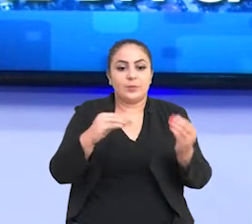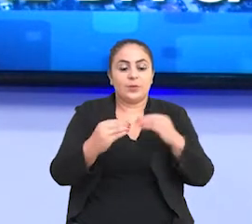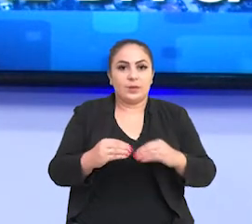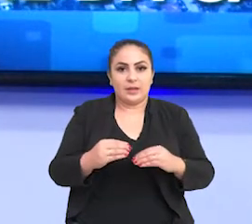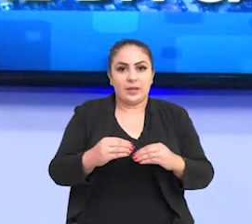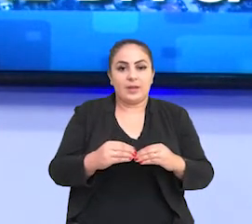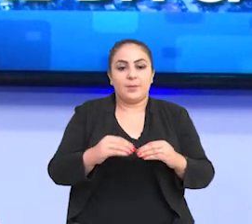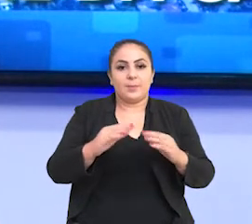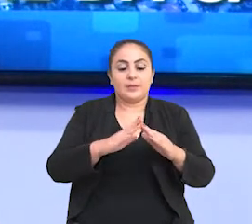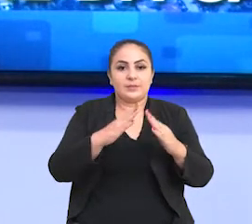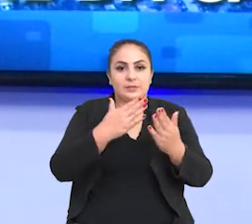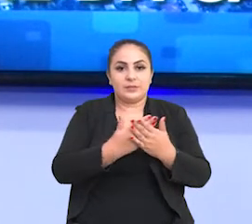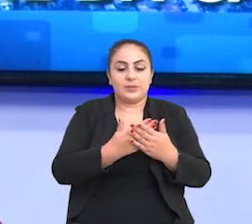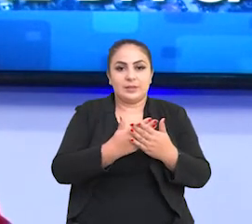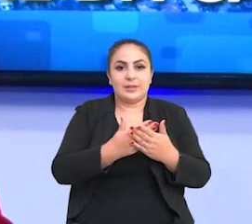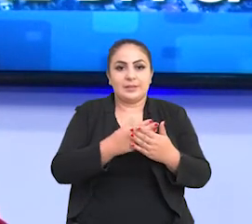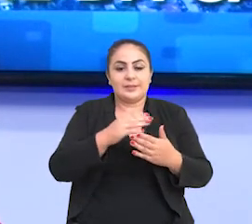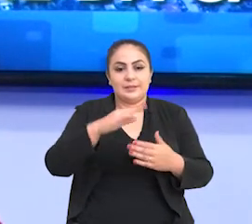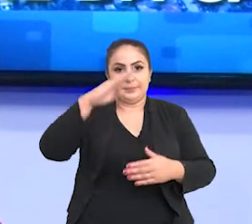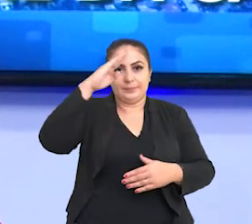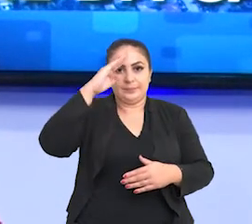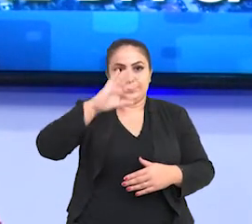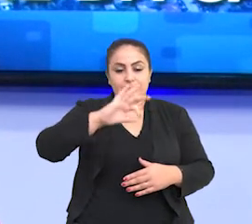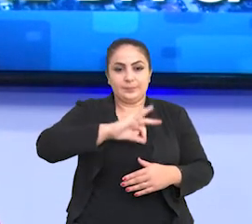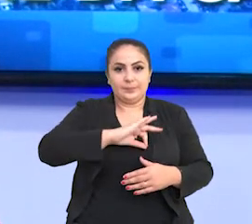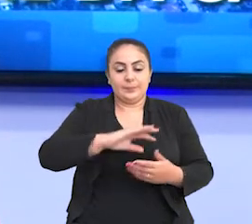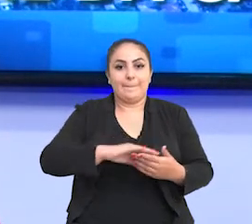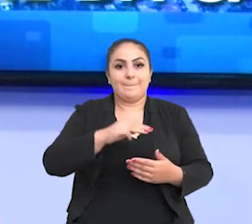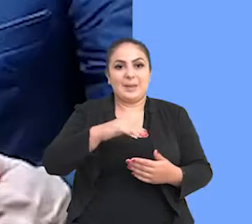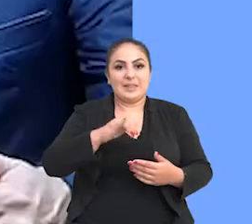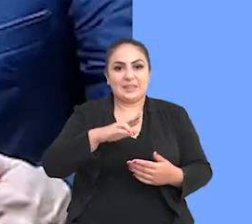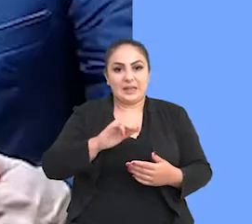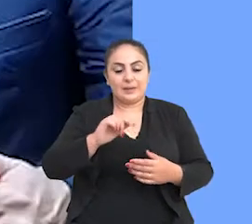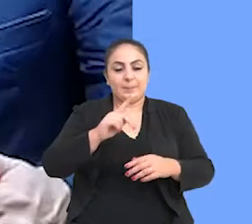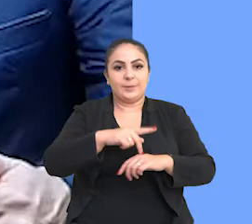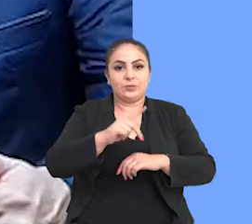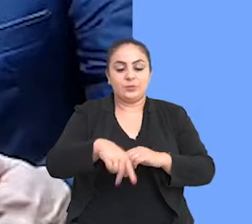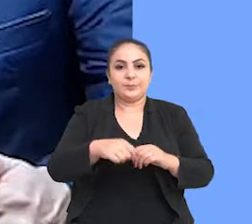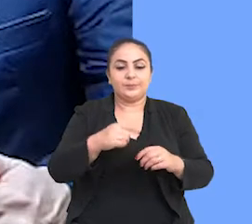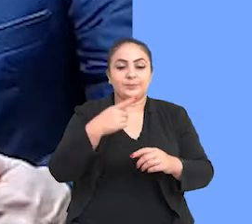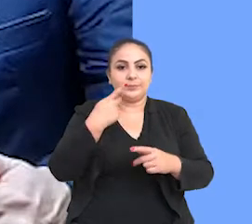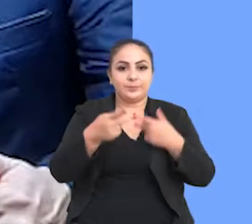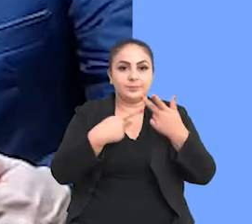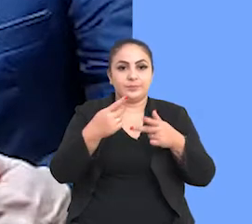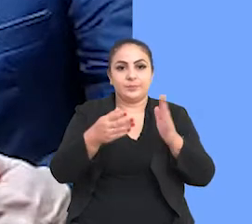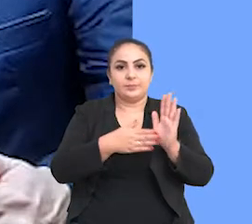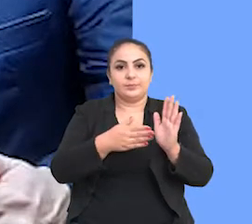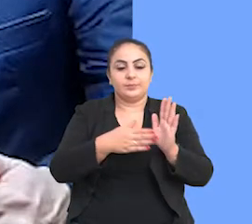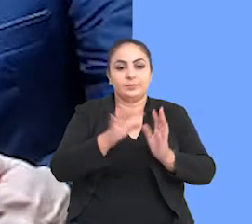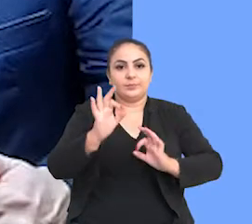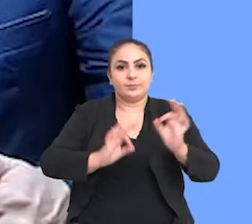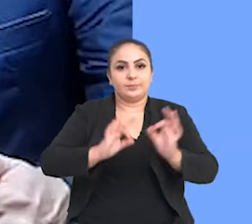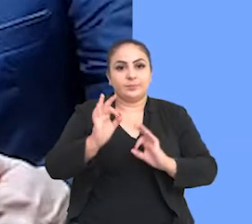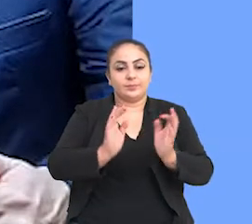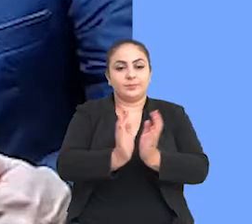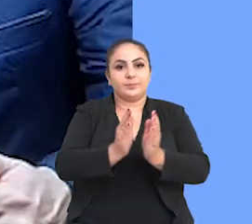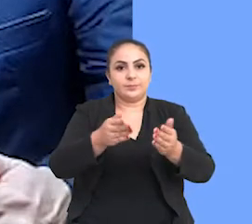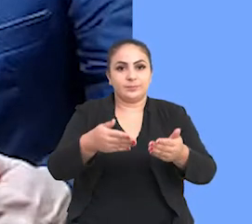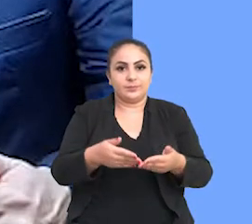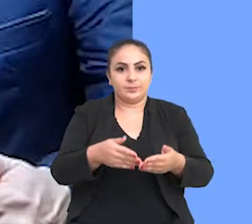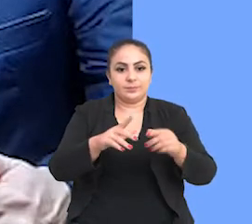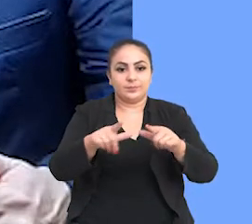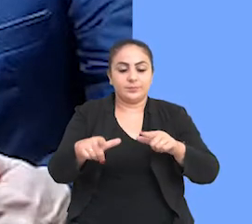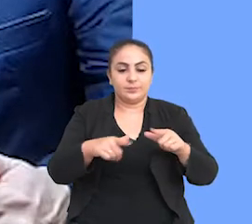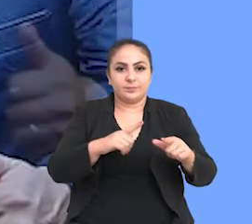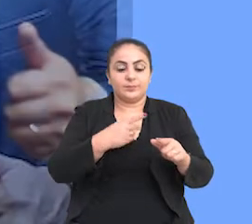pela implantação de uma escola cívico-militar em Passo Fundo. Para tratar da proposta, eles organizaram uma